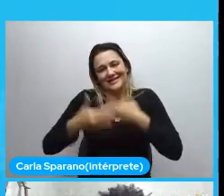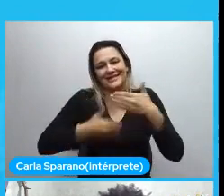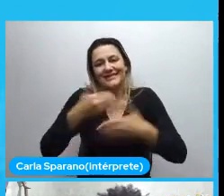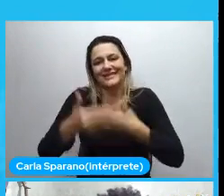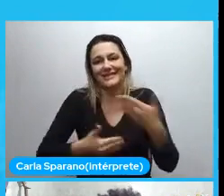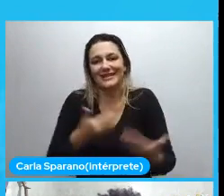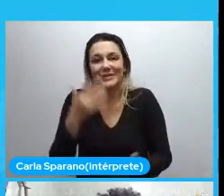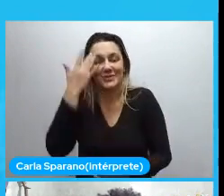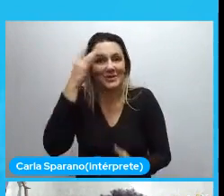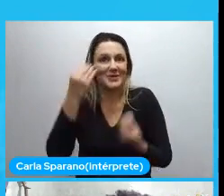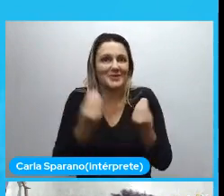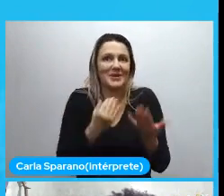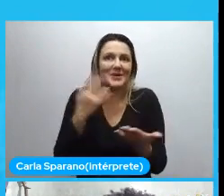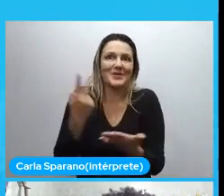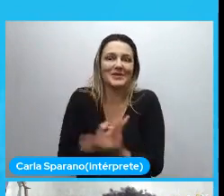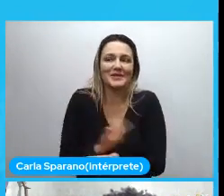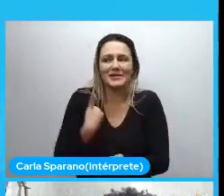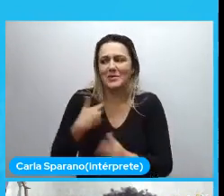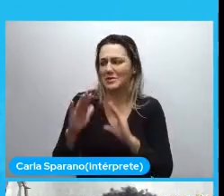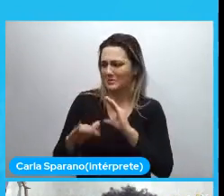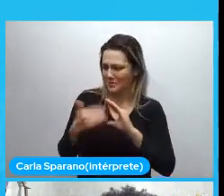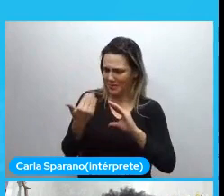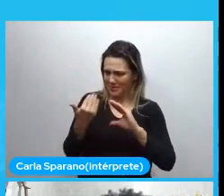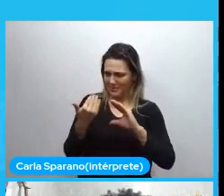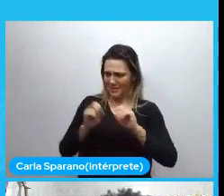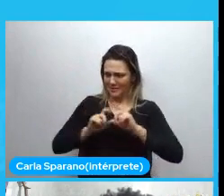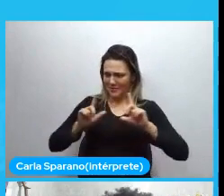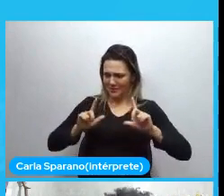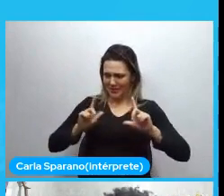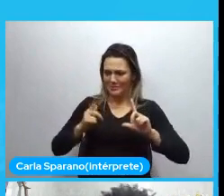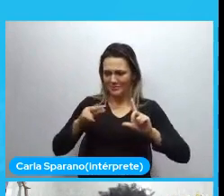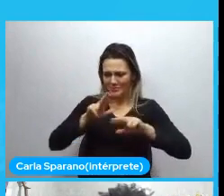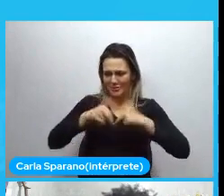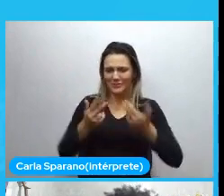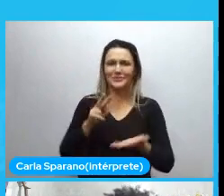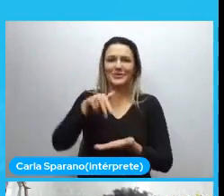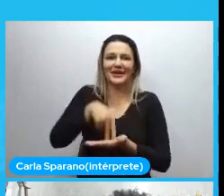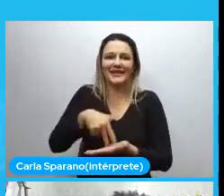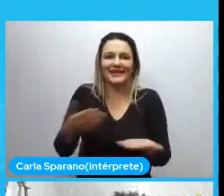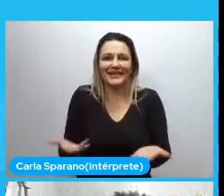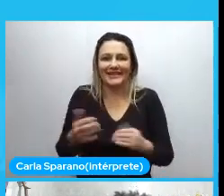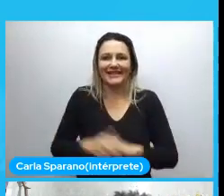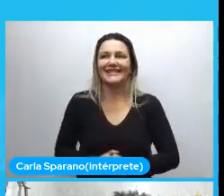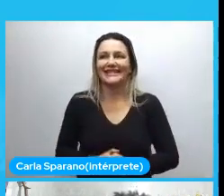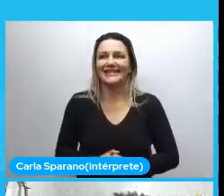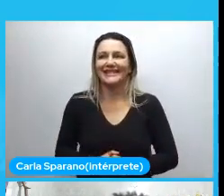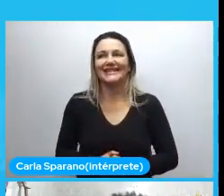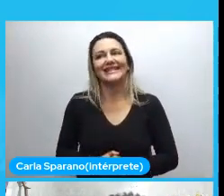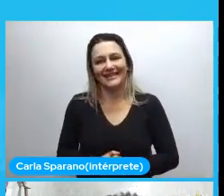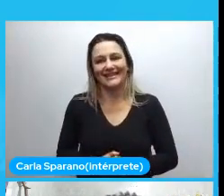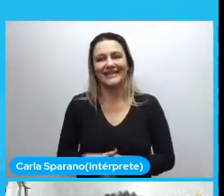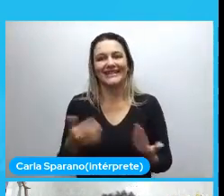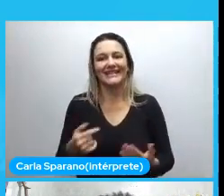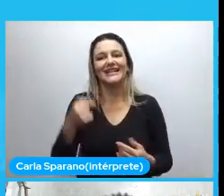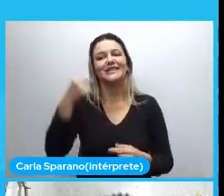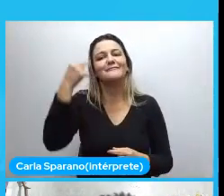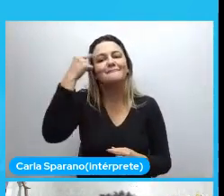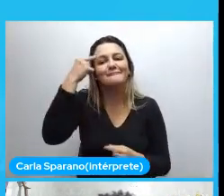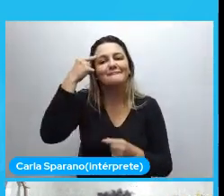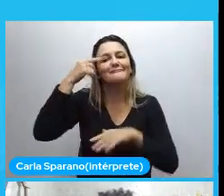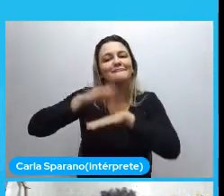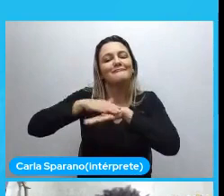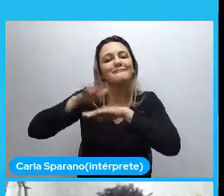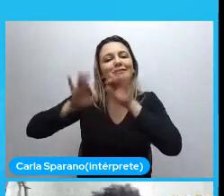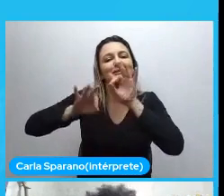como foi que isso aconteceu. Eu só sei que eu recebi um e-mail. E é isso. estou aqui. E queria pedir a quem idealizou a minha apresentação. Com o